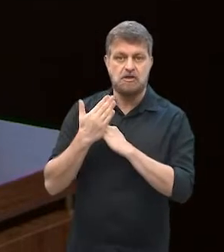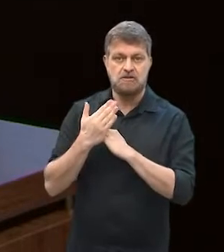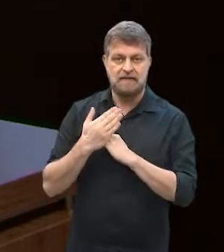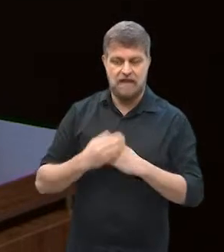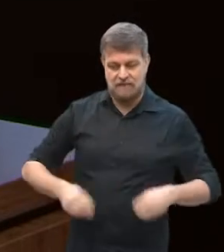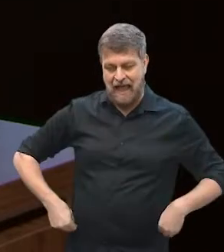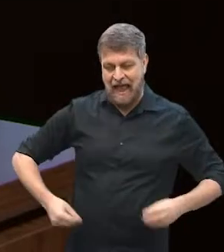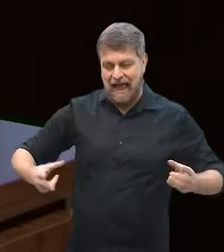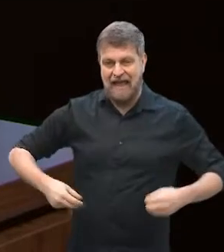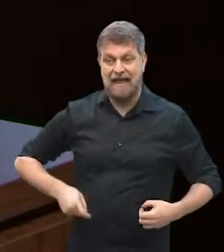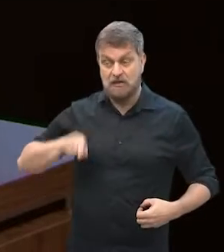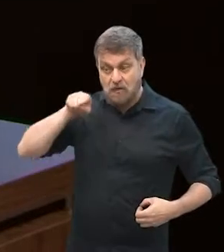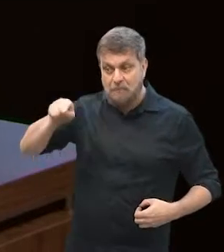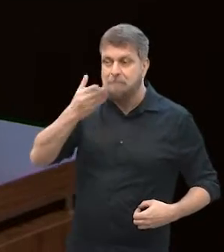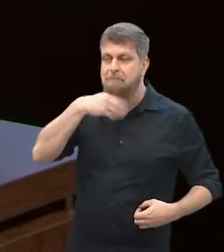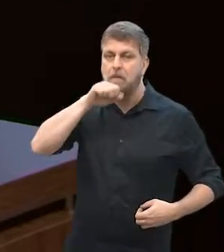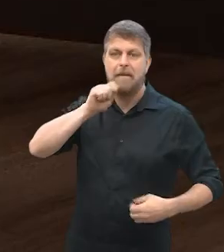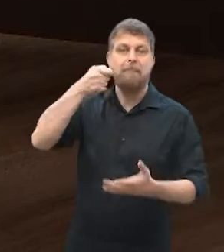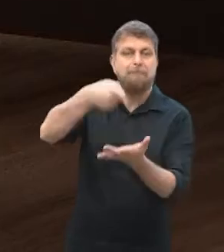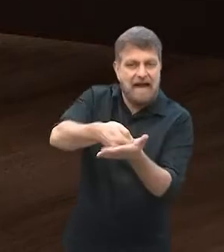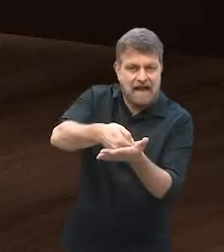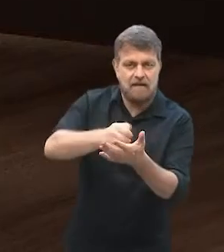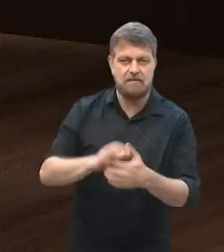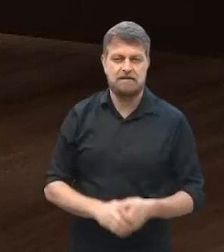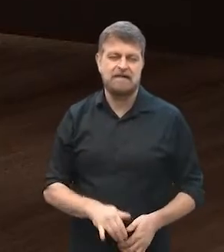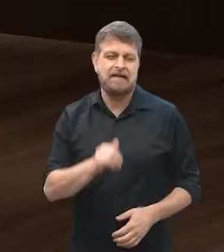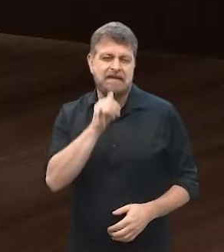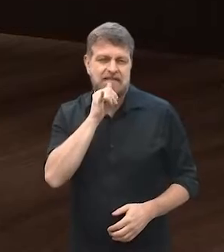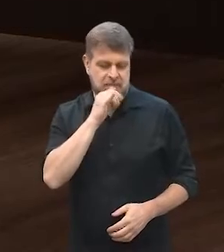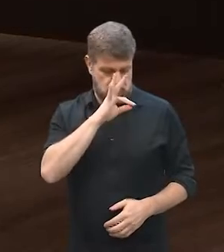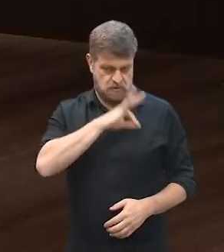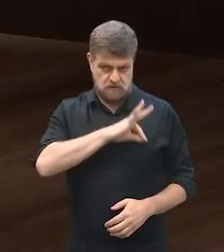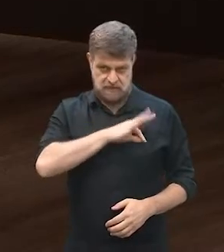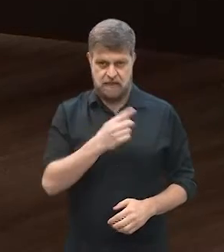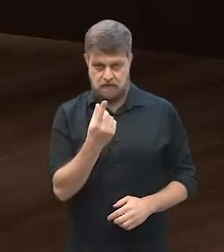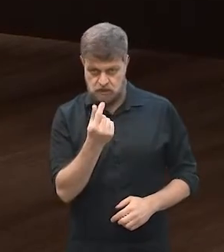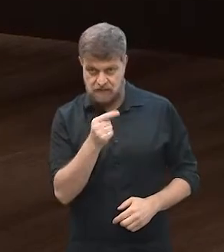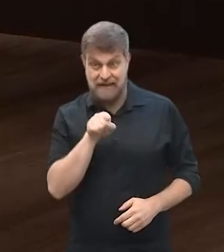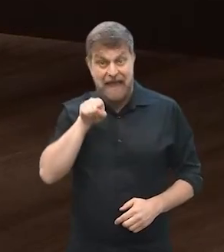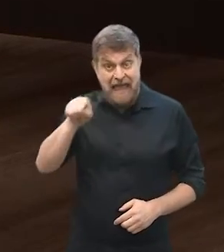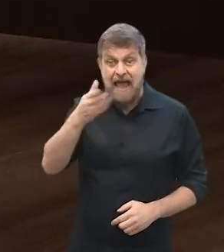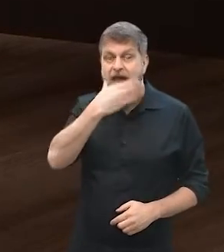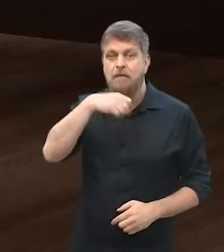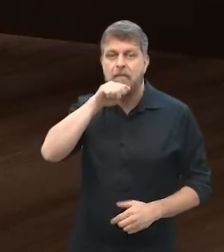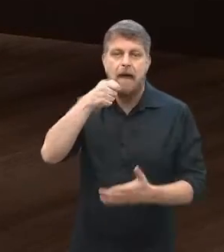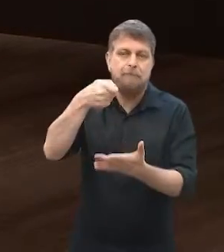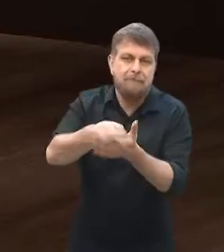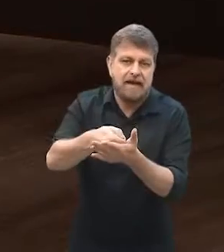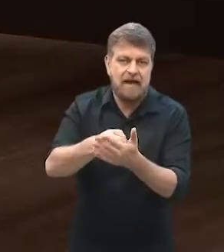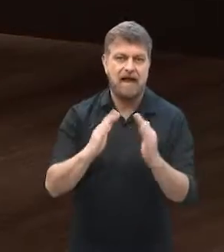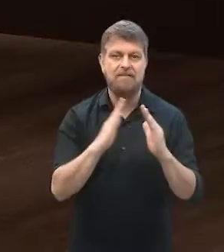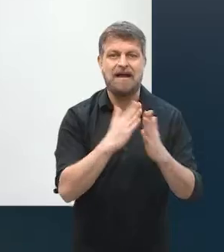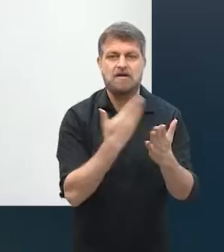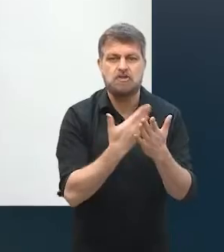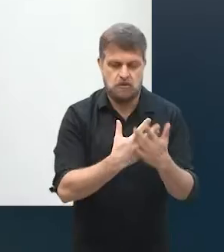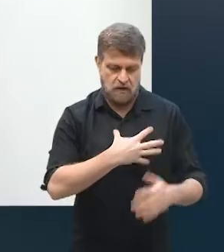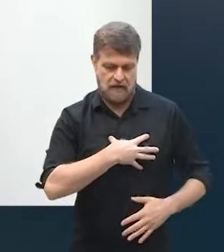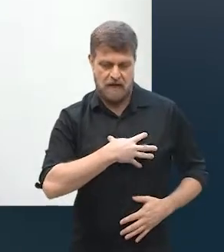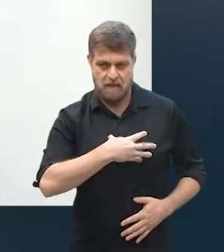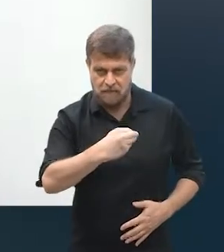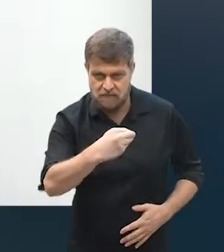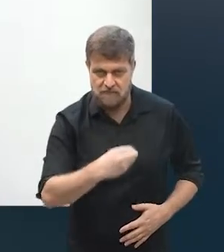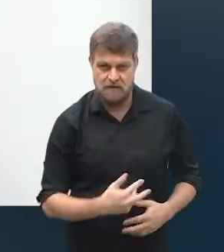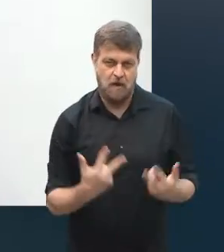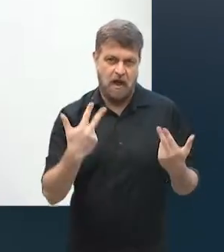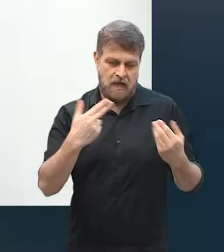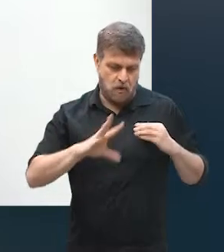eu tinha, que ele assumia para mim. Então, meu salário era X, e ele pagava a escola do meu filho, que era como se